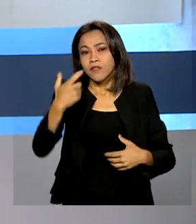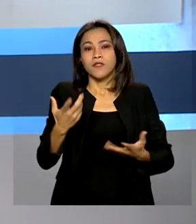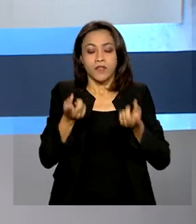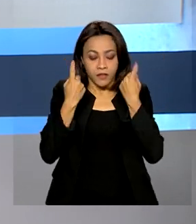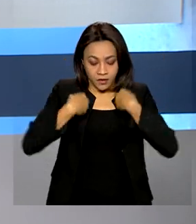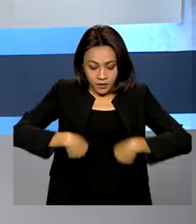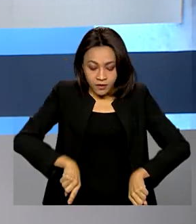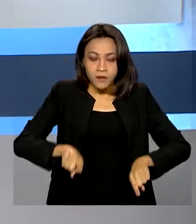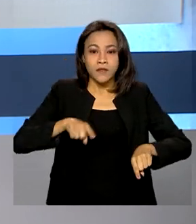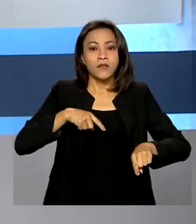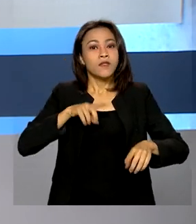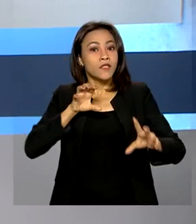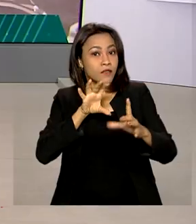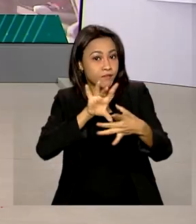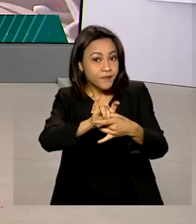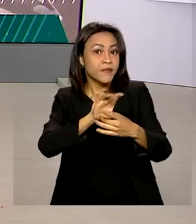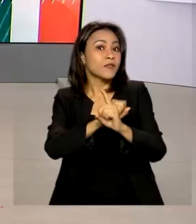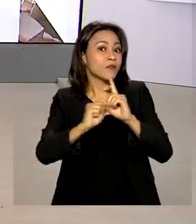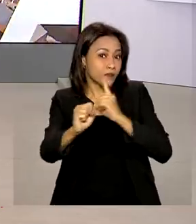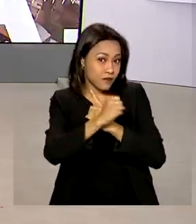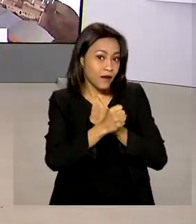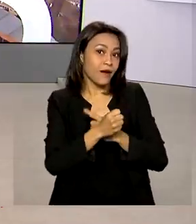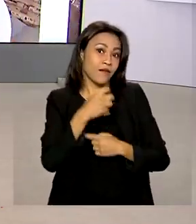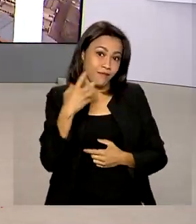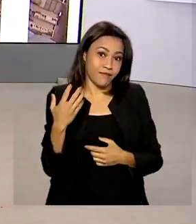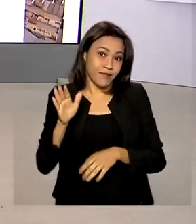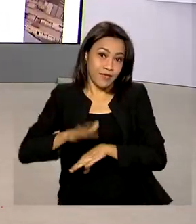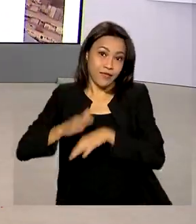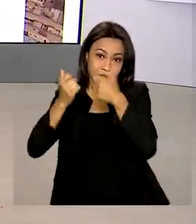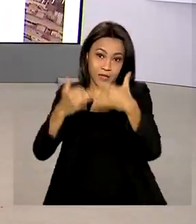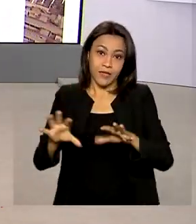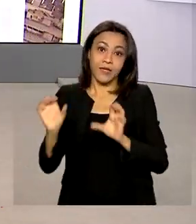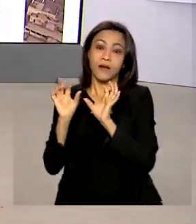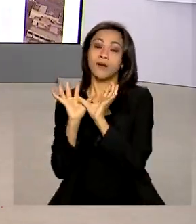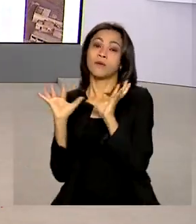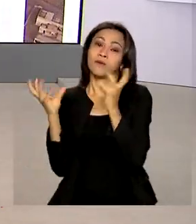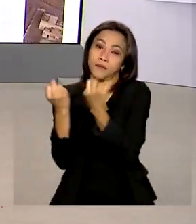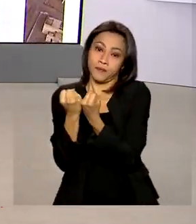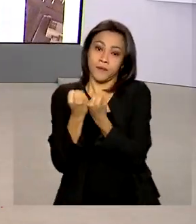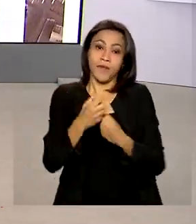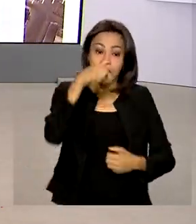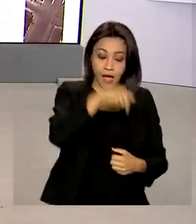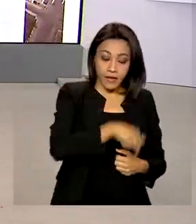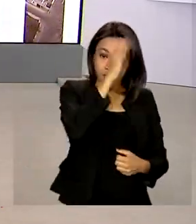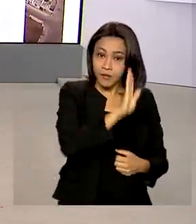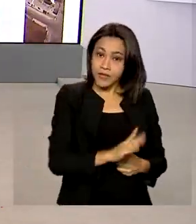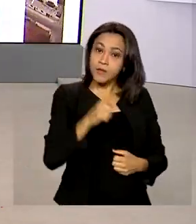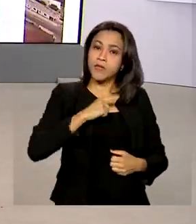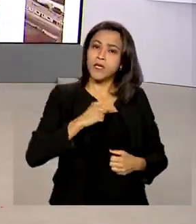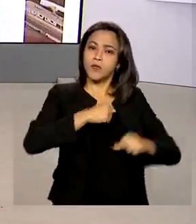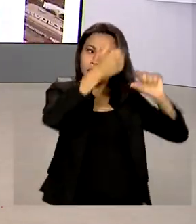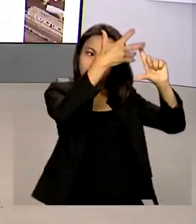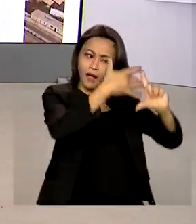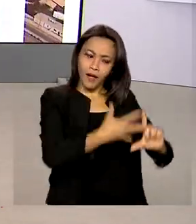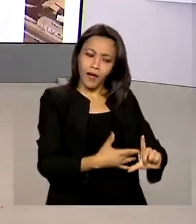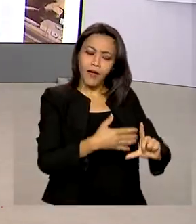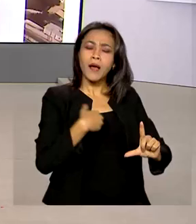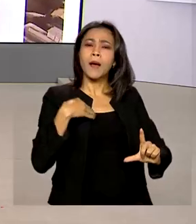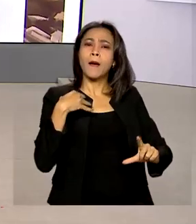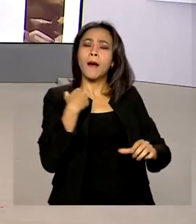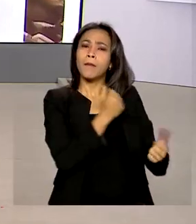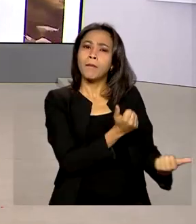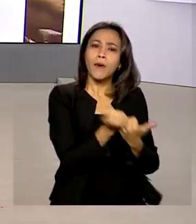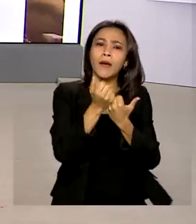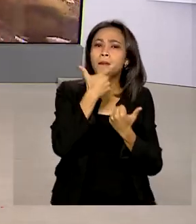com a Organização Mundial da Saúde. Aqui no Brasil, o Ministério da Saúde tem um portal na internet que pode apoiar quem está em busca